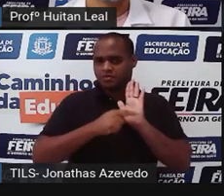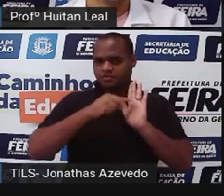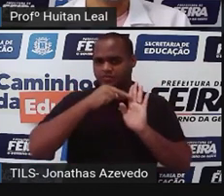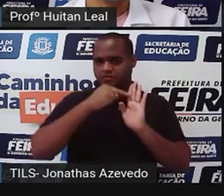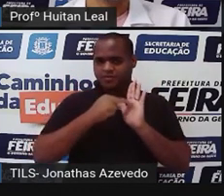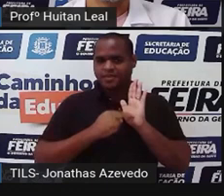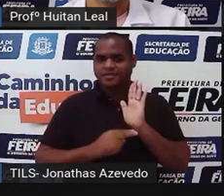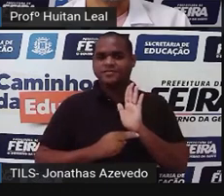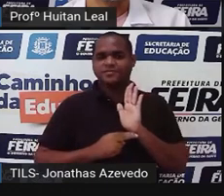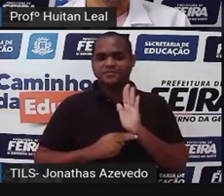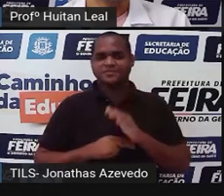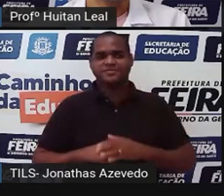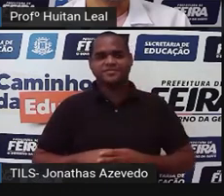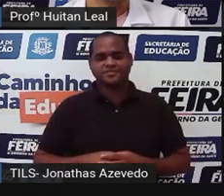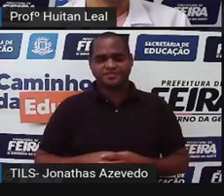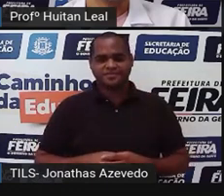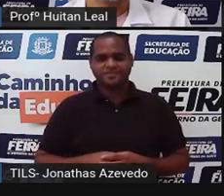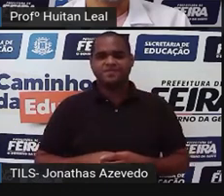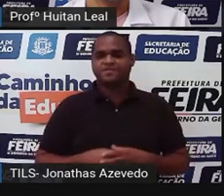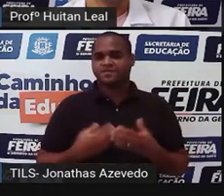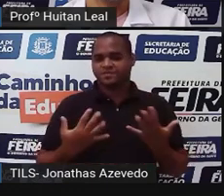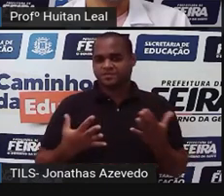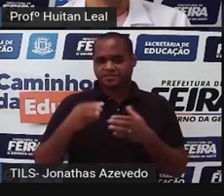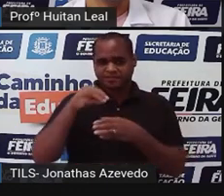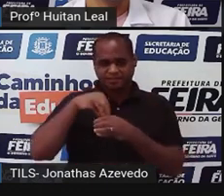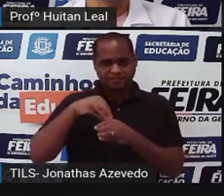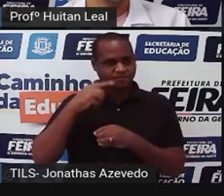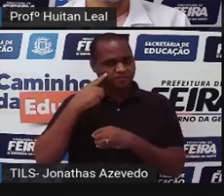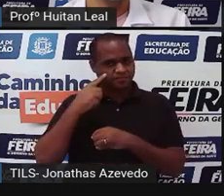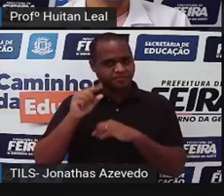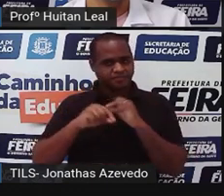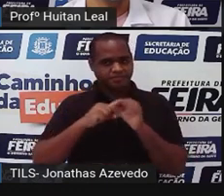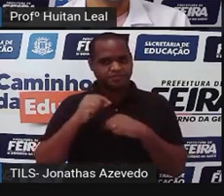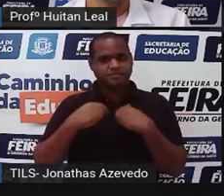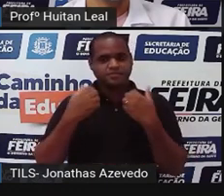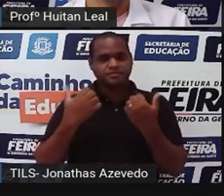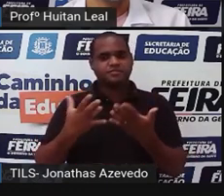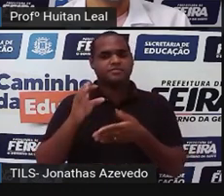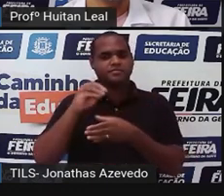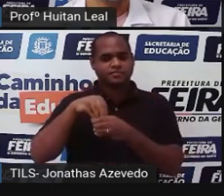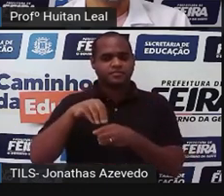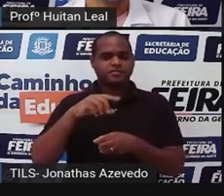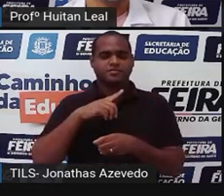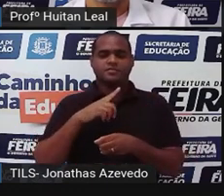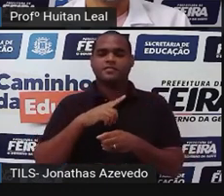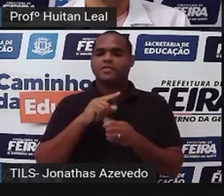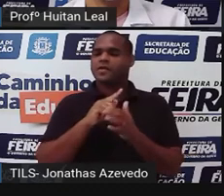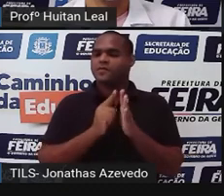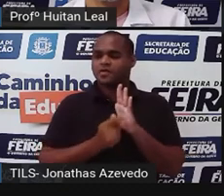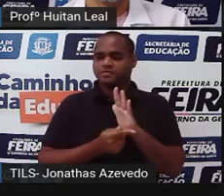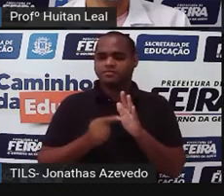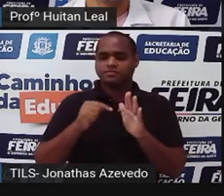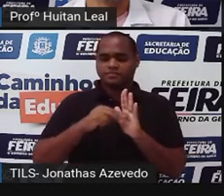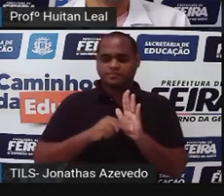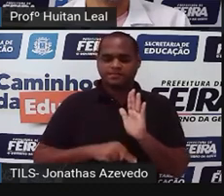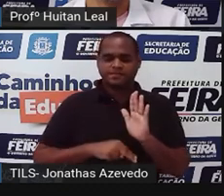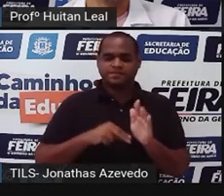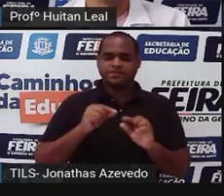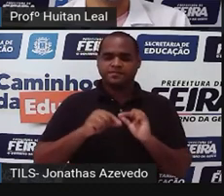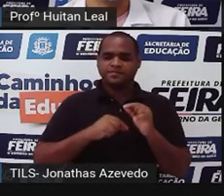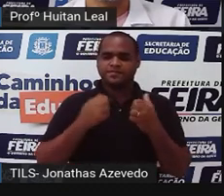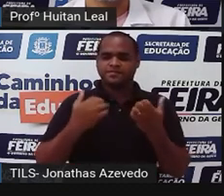textual narrativo, se enquadra no tipo narrativo, mas é um gênero narrativo literário de